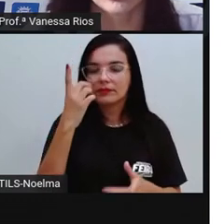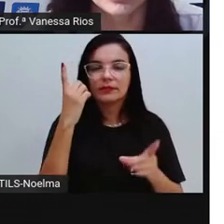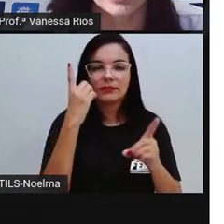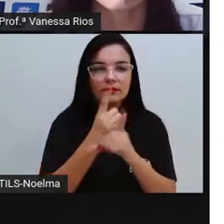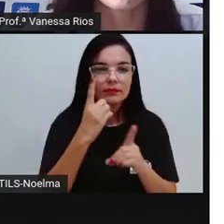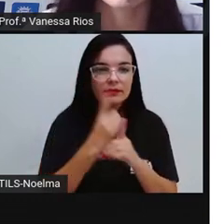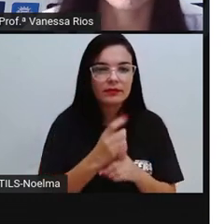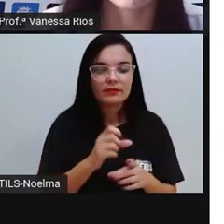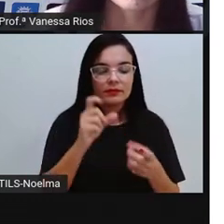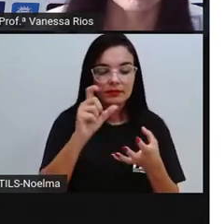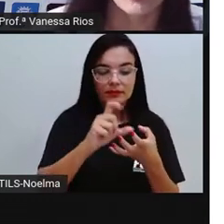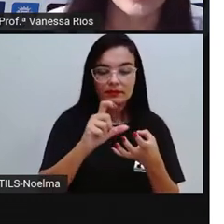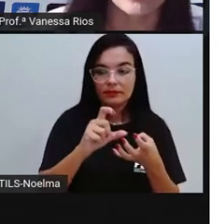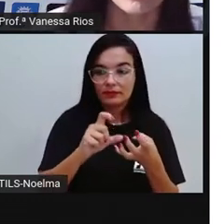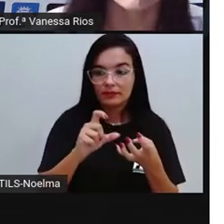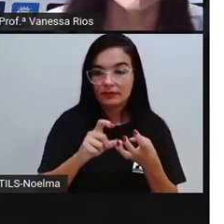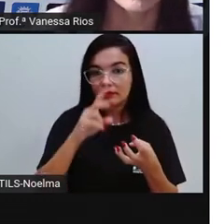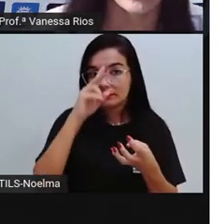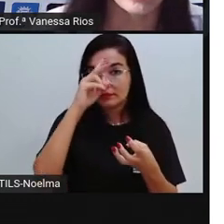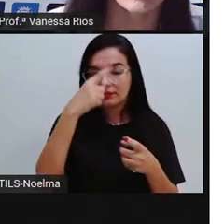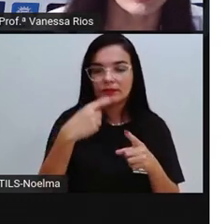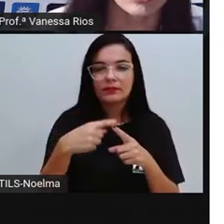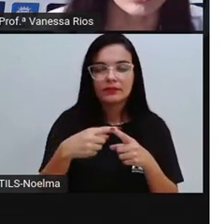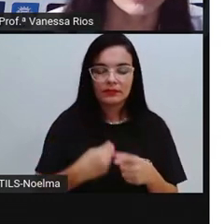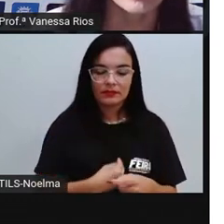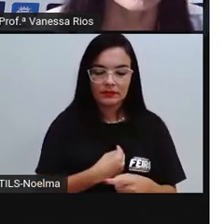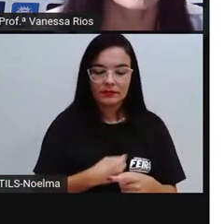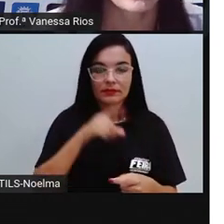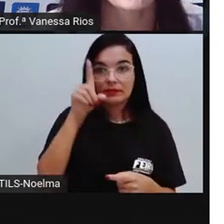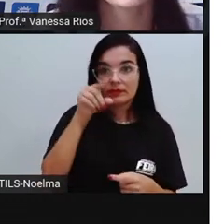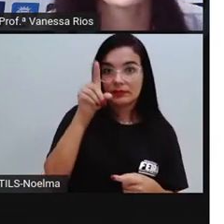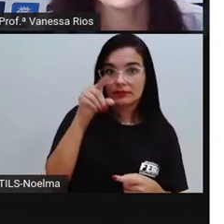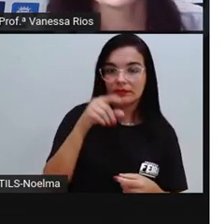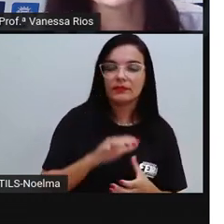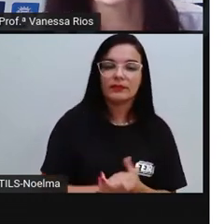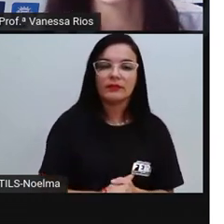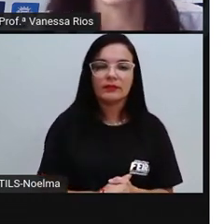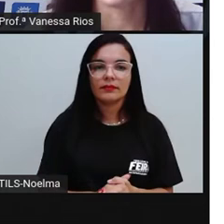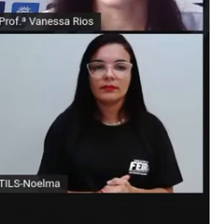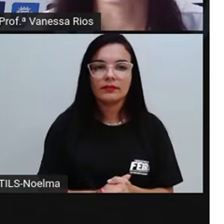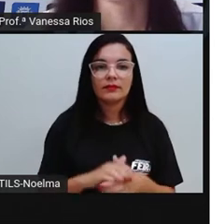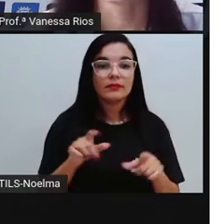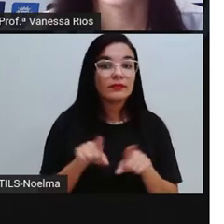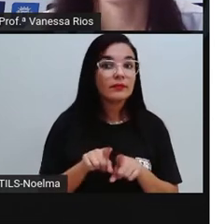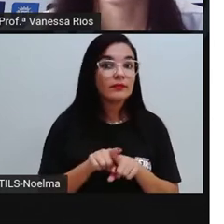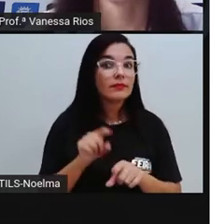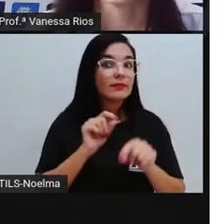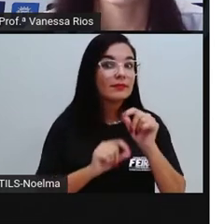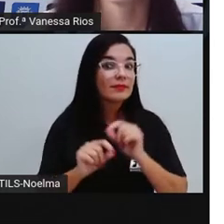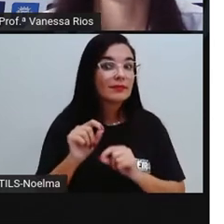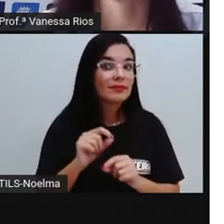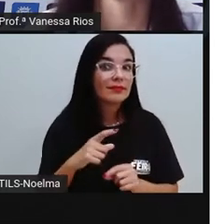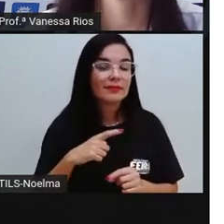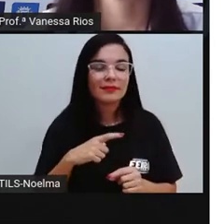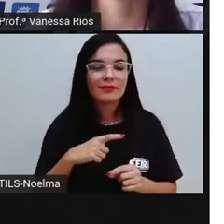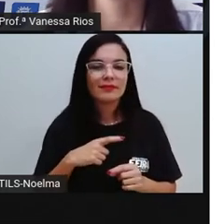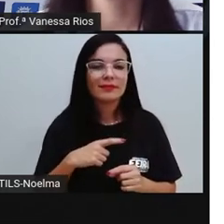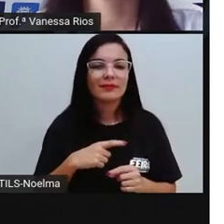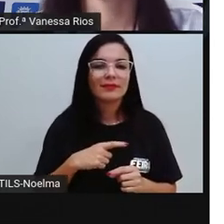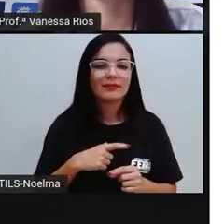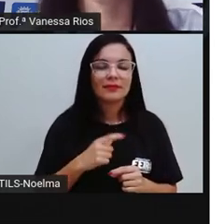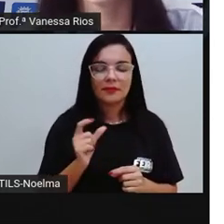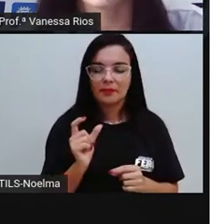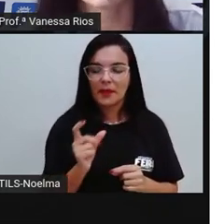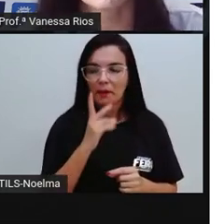sílaba tônica pela presença do acento agudo. E aí, é interessante que a palavra sábio, né, apesar da escrita